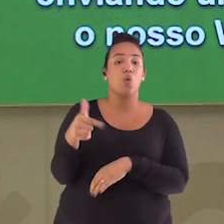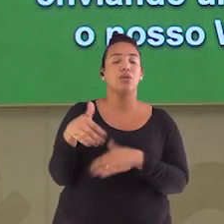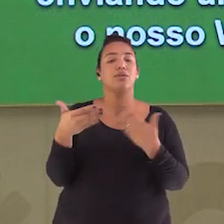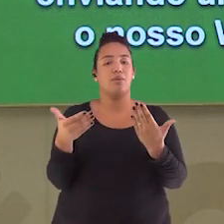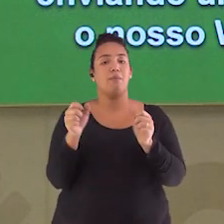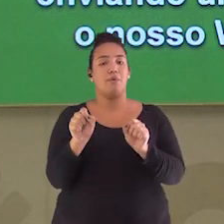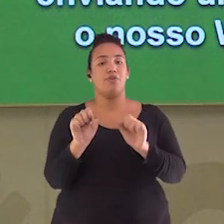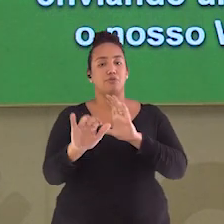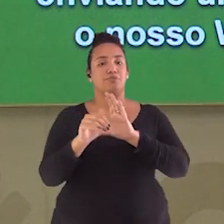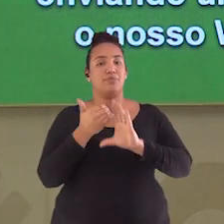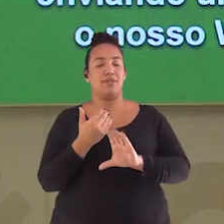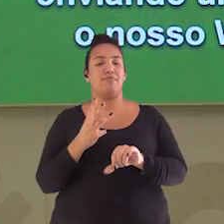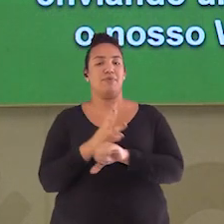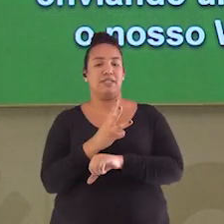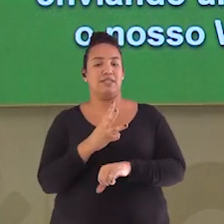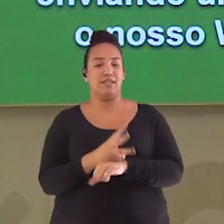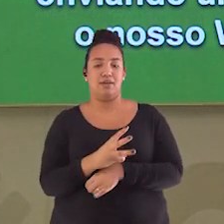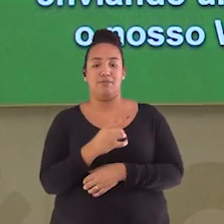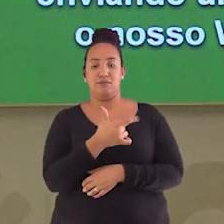o WhatsApp.